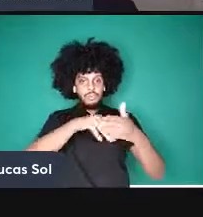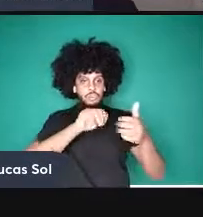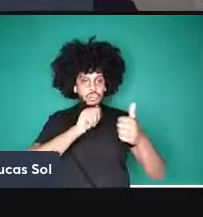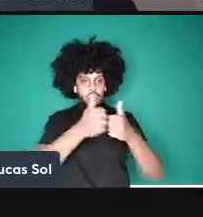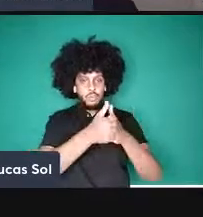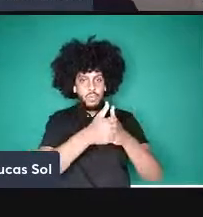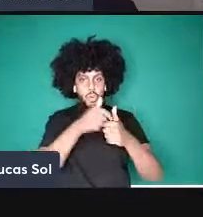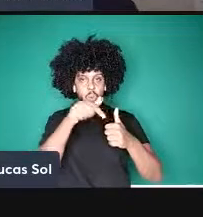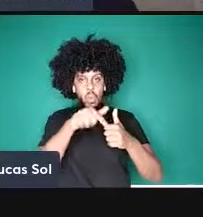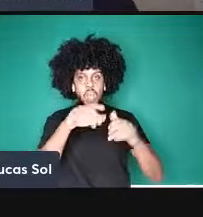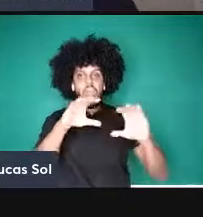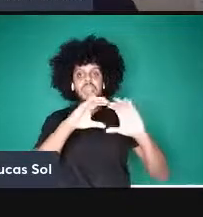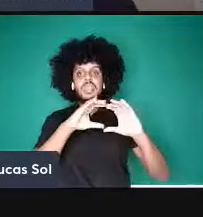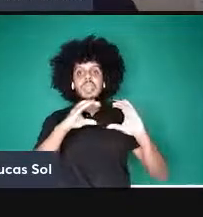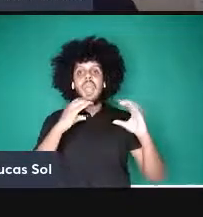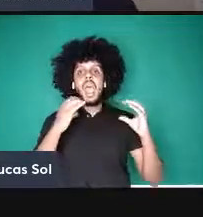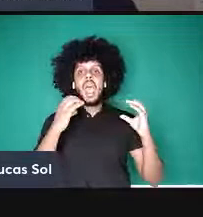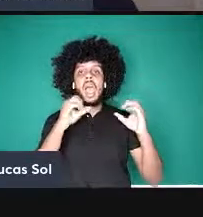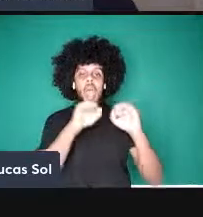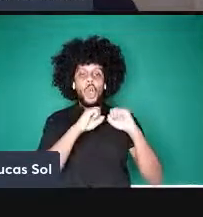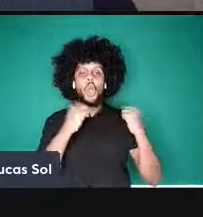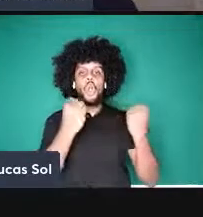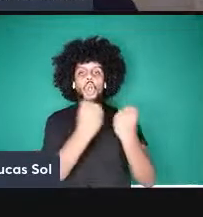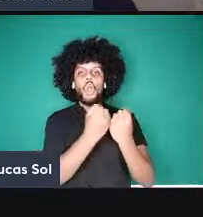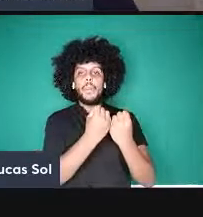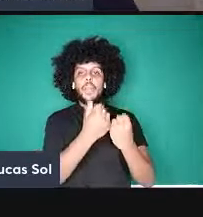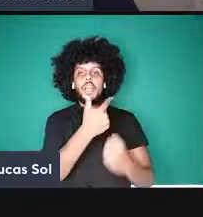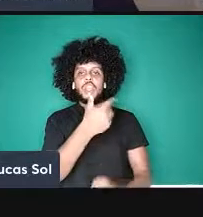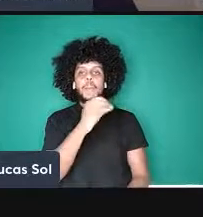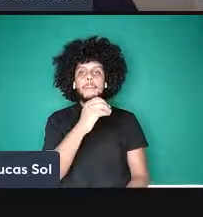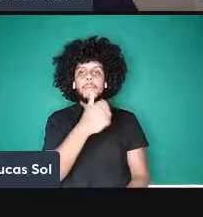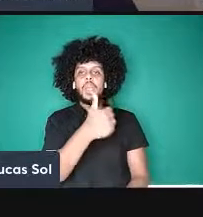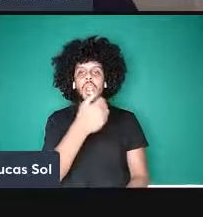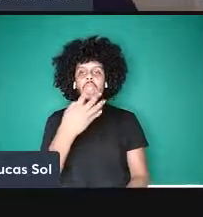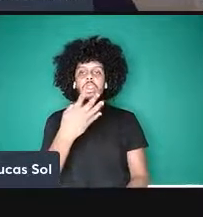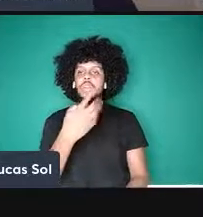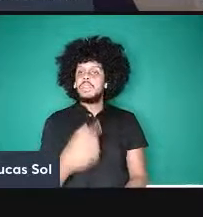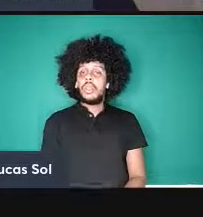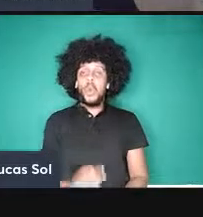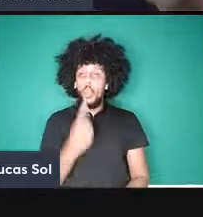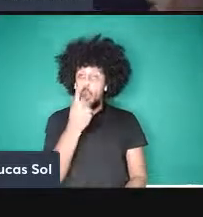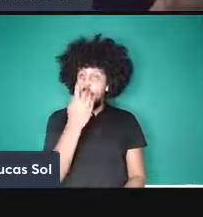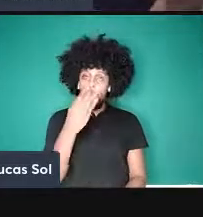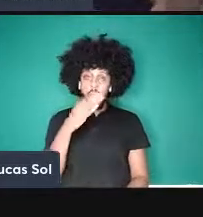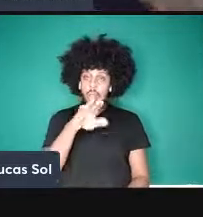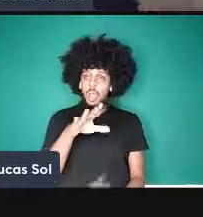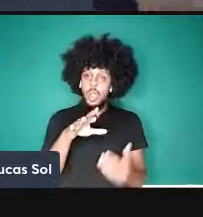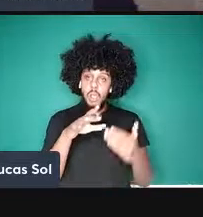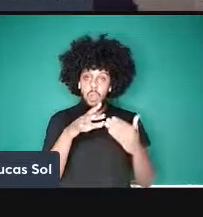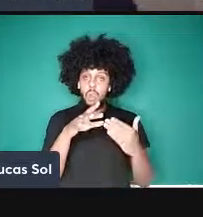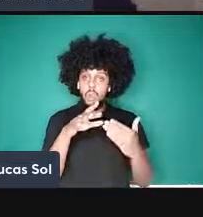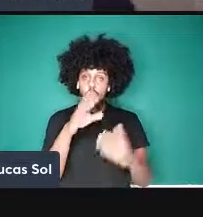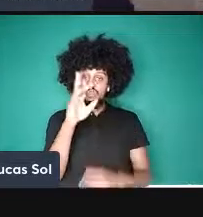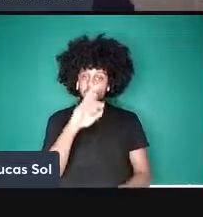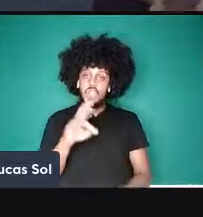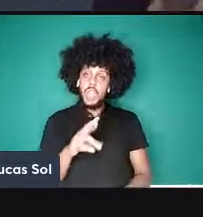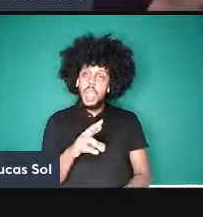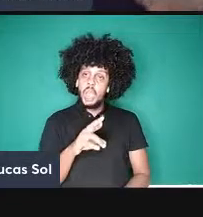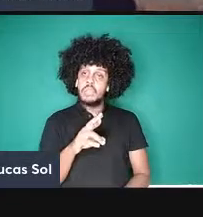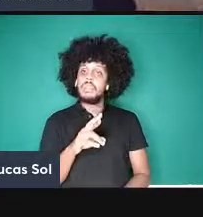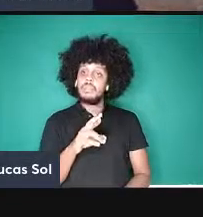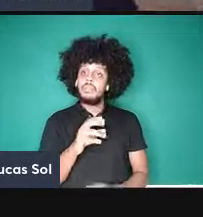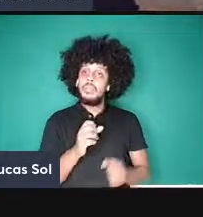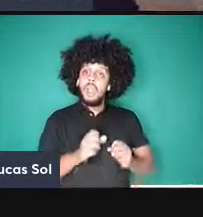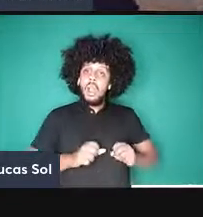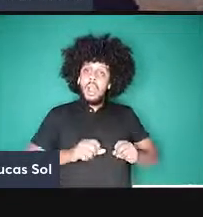custou exatamente um bilhão de reais ou seja 200 milhões de dólares ao invés de ter mais um estádio de futebol que só